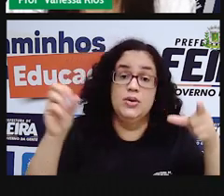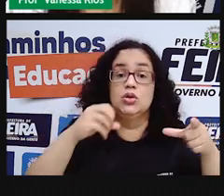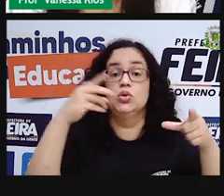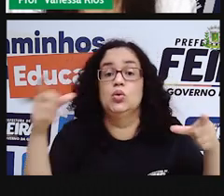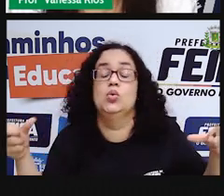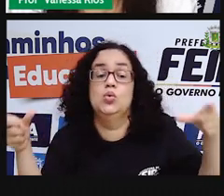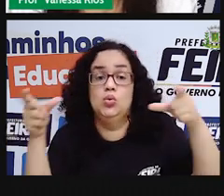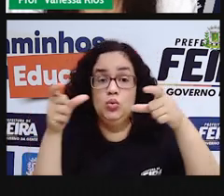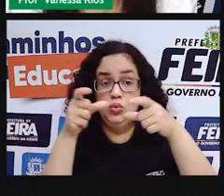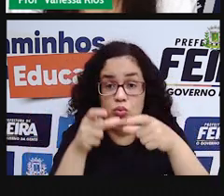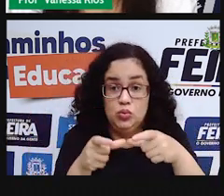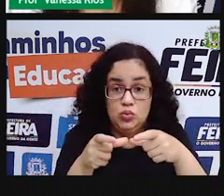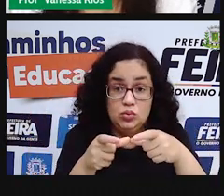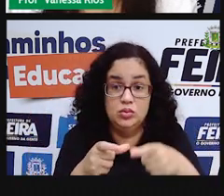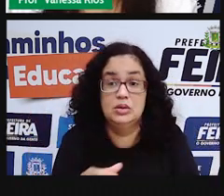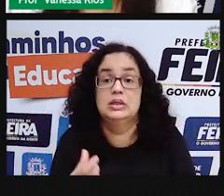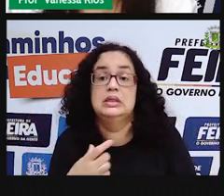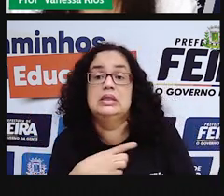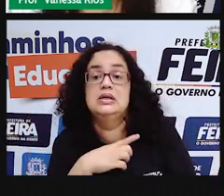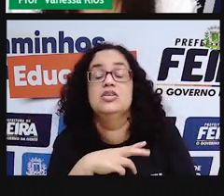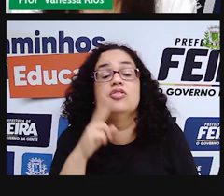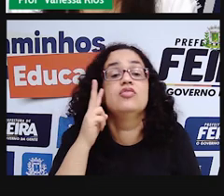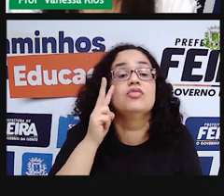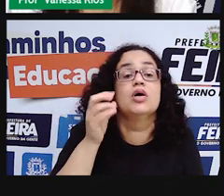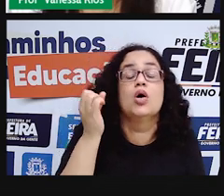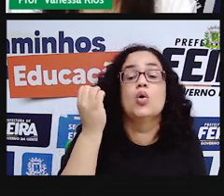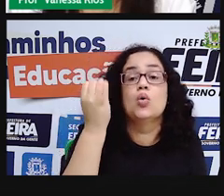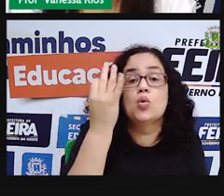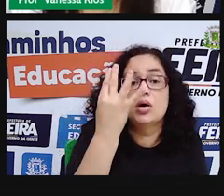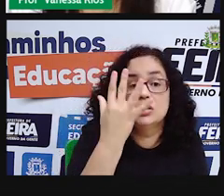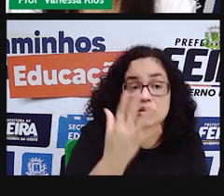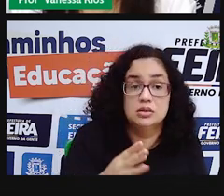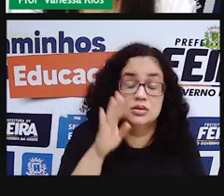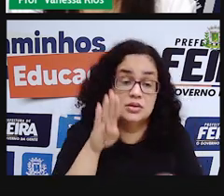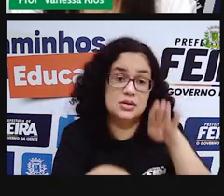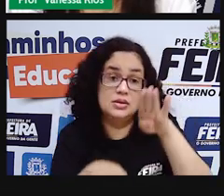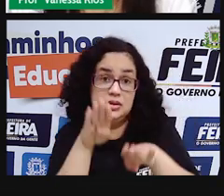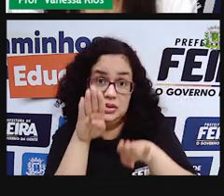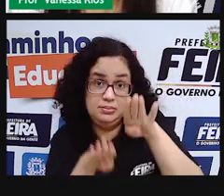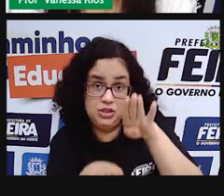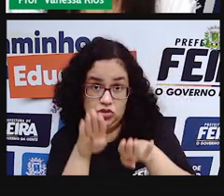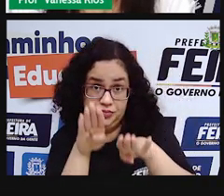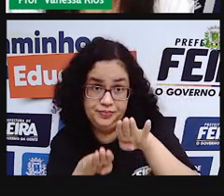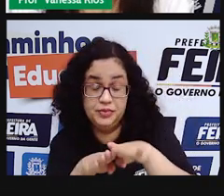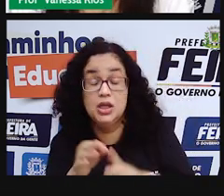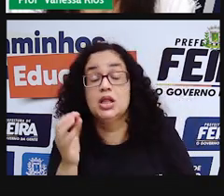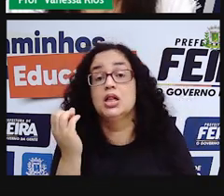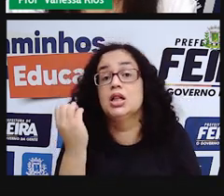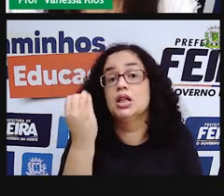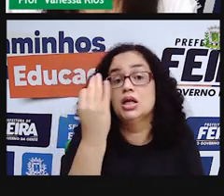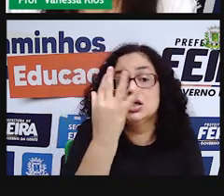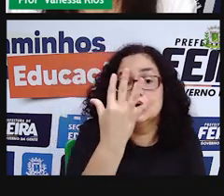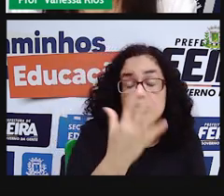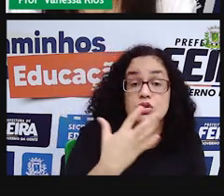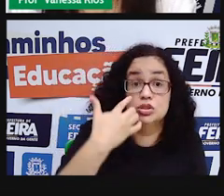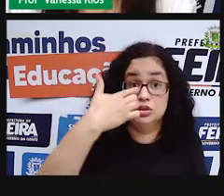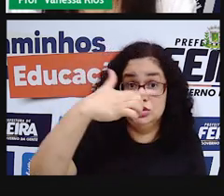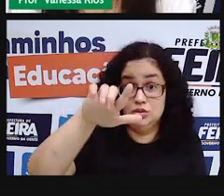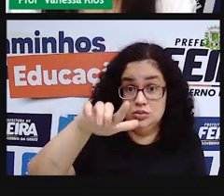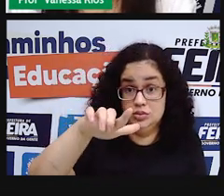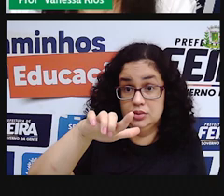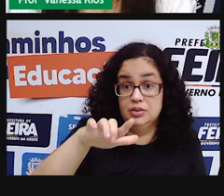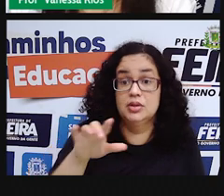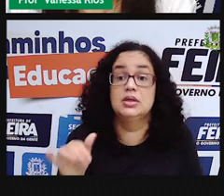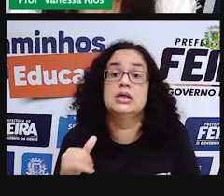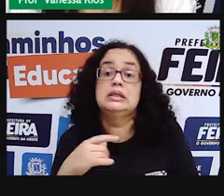proporção. Dizemos que a quantidade de uma grandeza depende diretamente da quantidade da outra. Pois estão